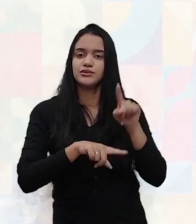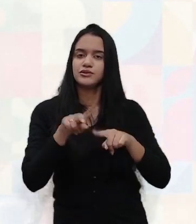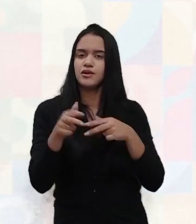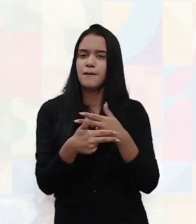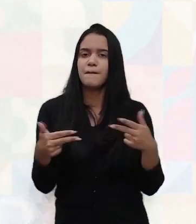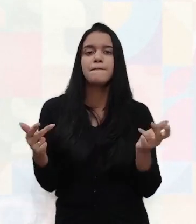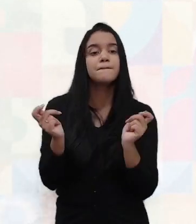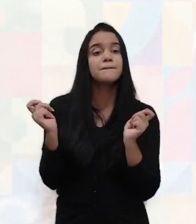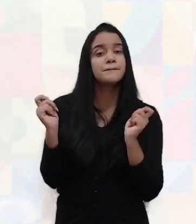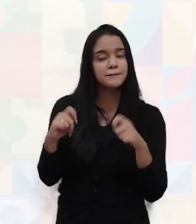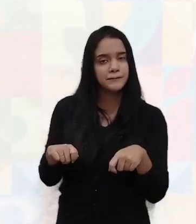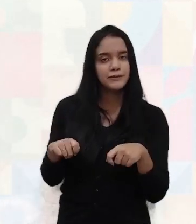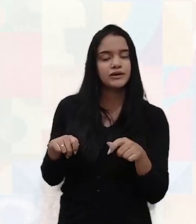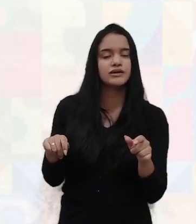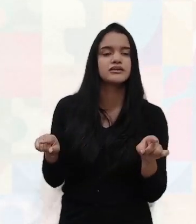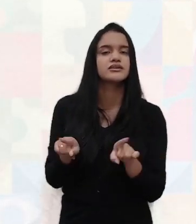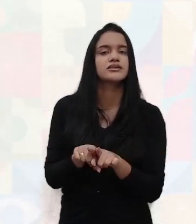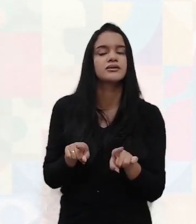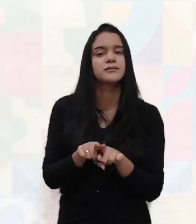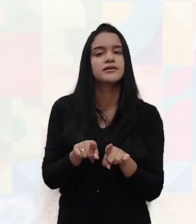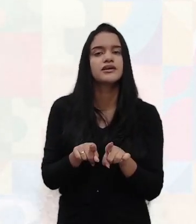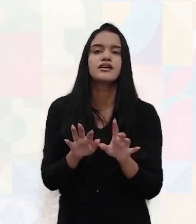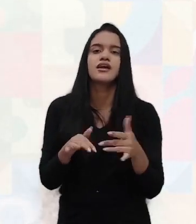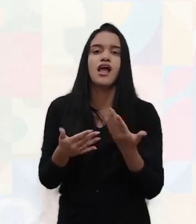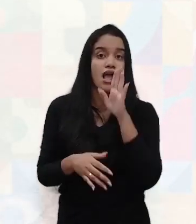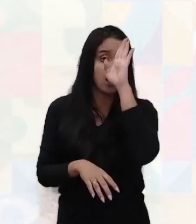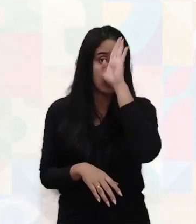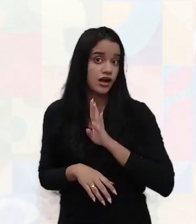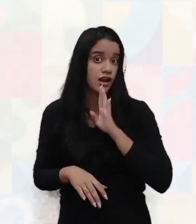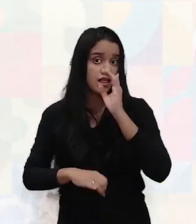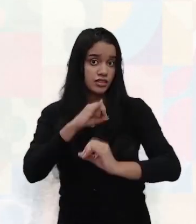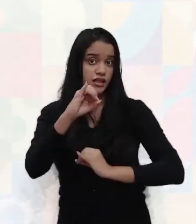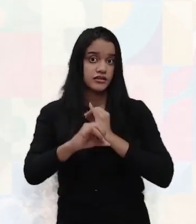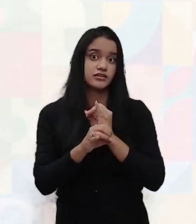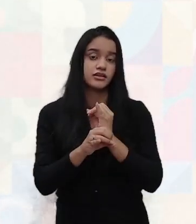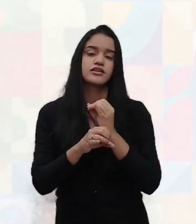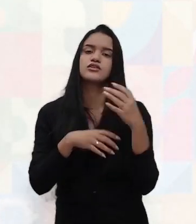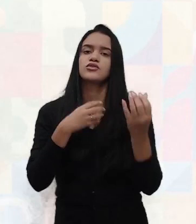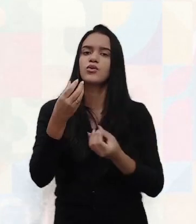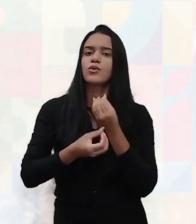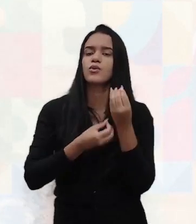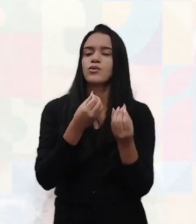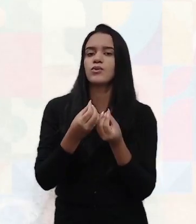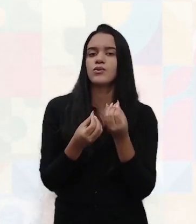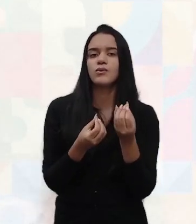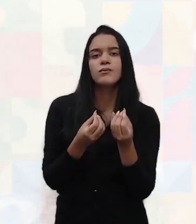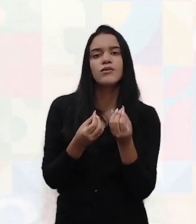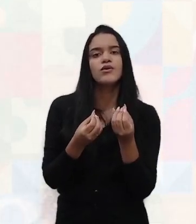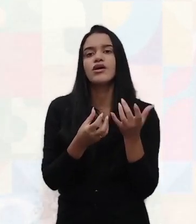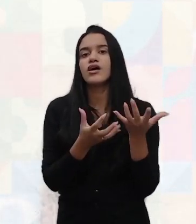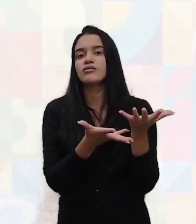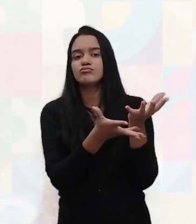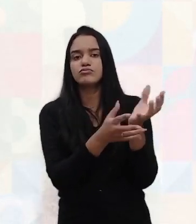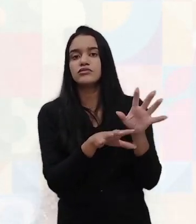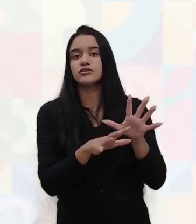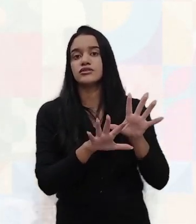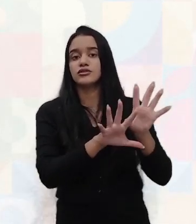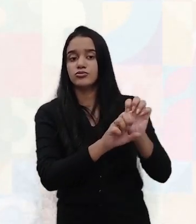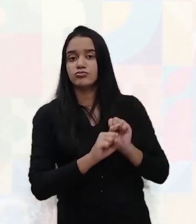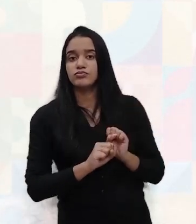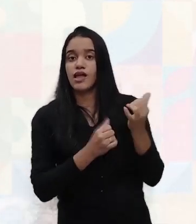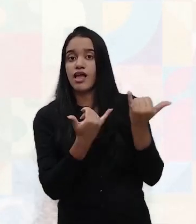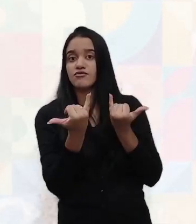de possibilidades, até muitas vezes gratuitas pela internet, como é que eu posso fazer para adquirir aquela informação, aquele